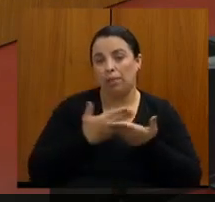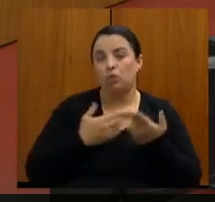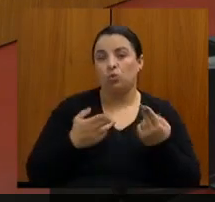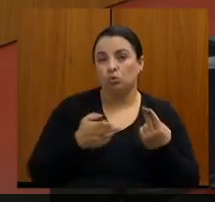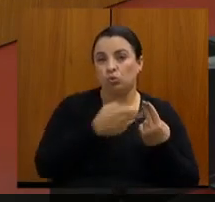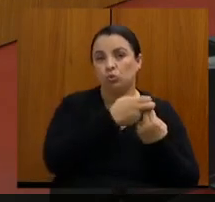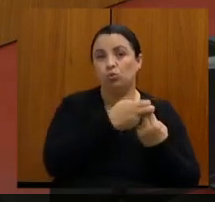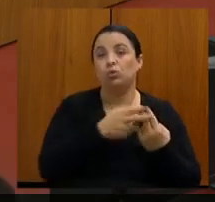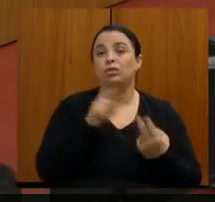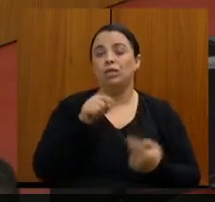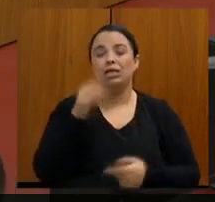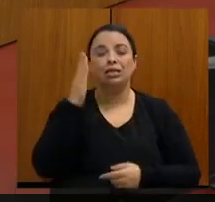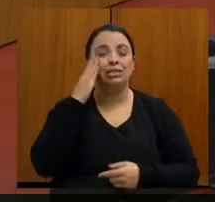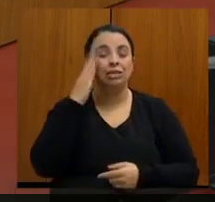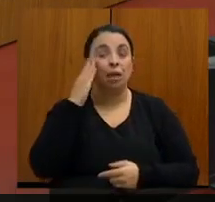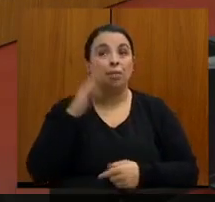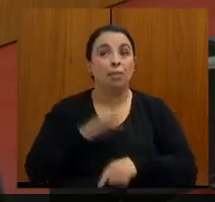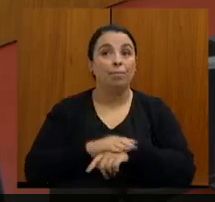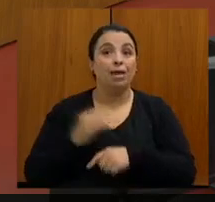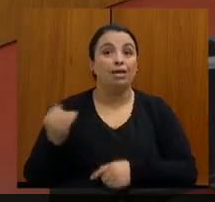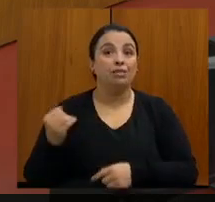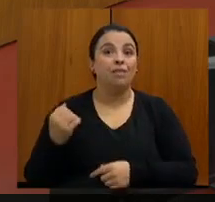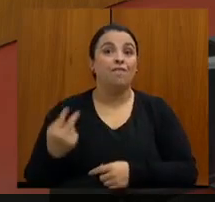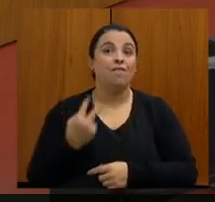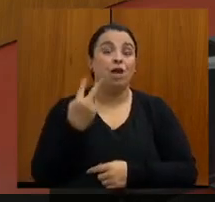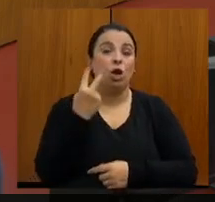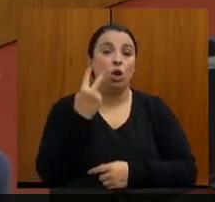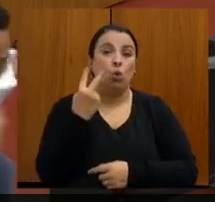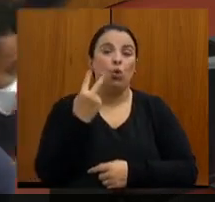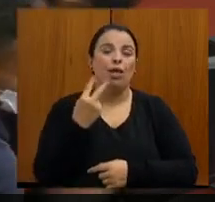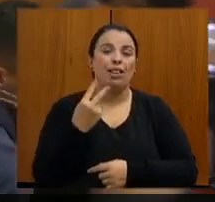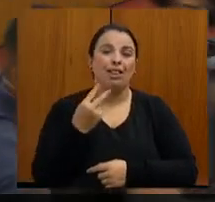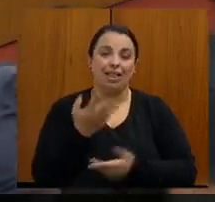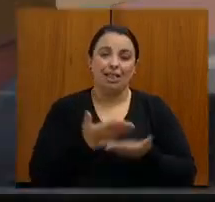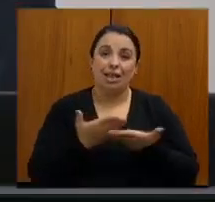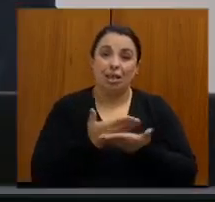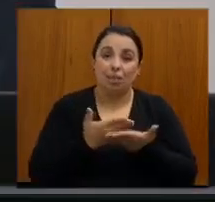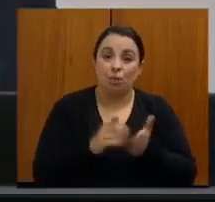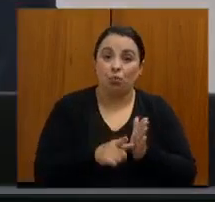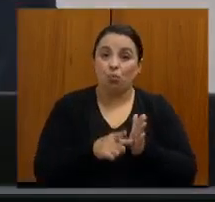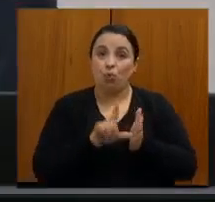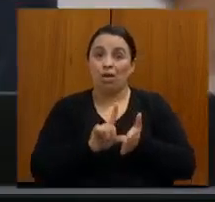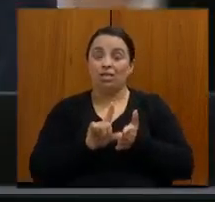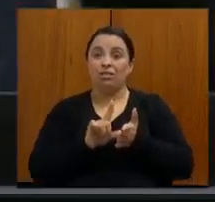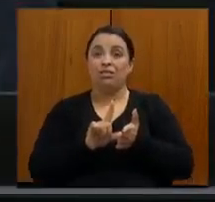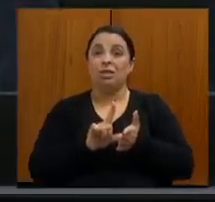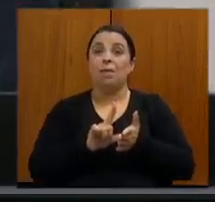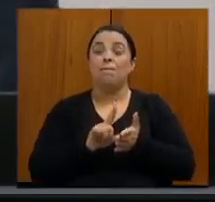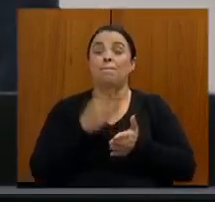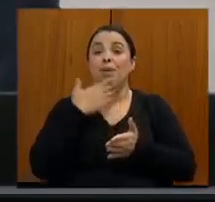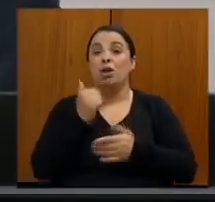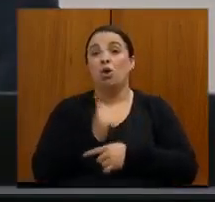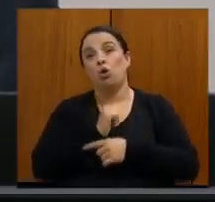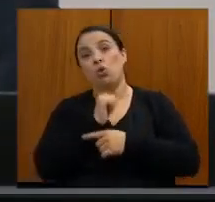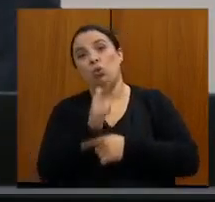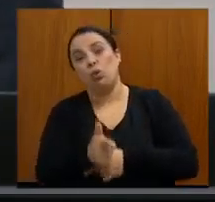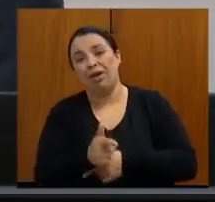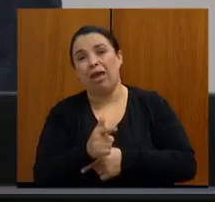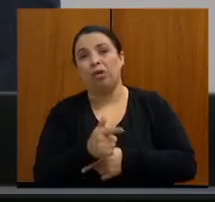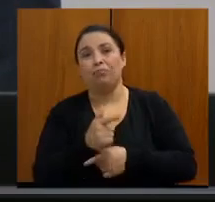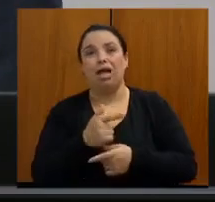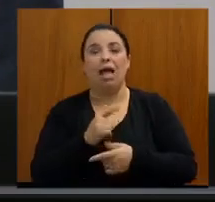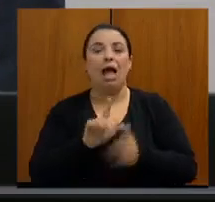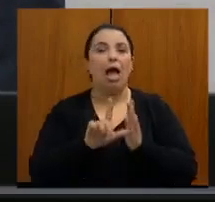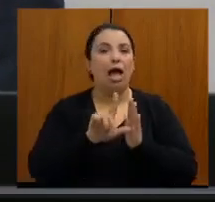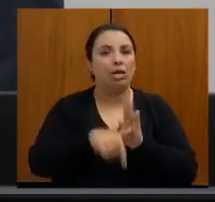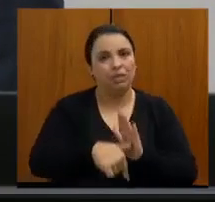válido tratar um câncer de mama na fase inicial do que um câncer de mama na fase avançada, onde o paciente, às vezes,